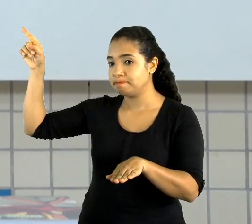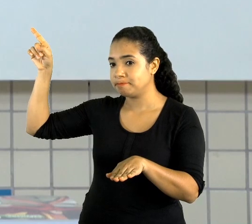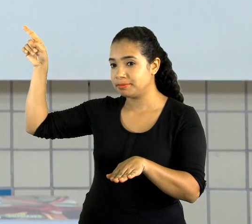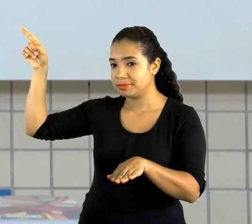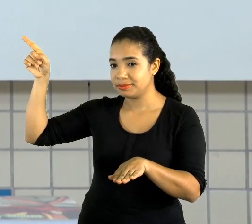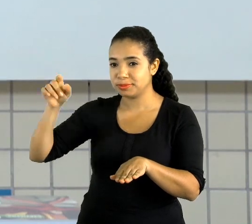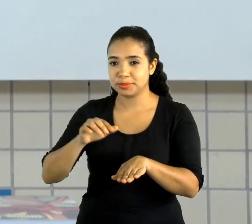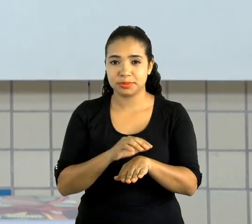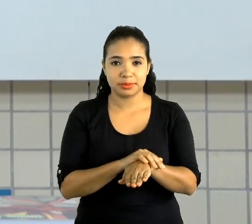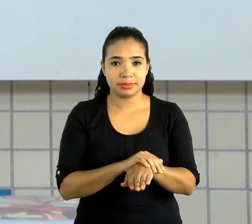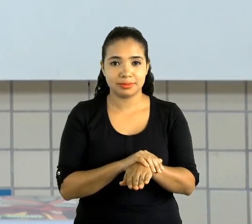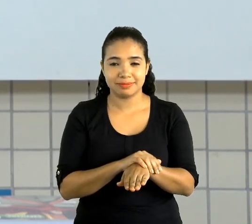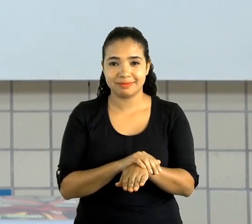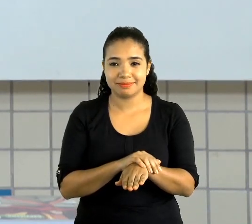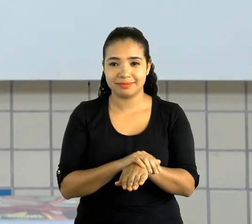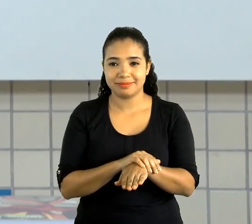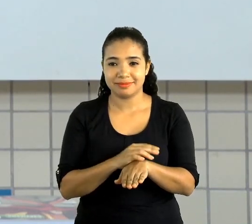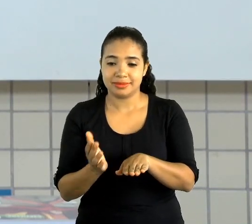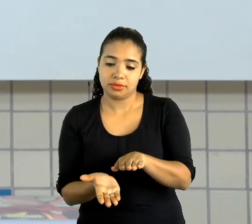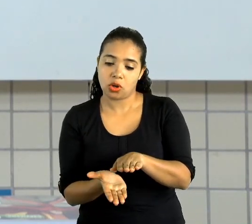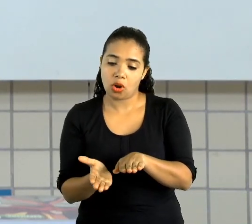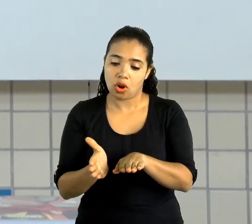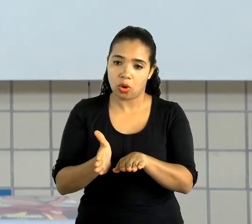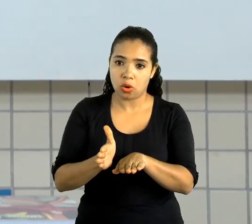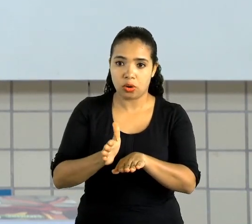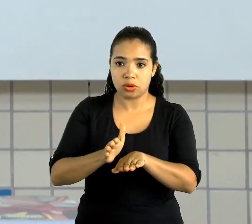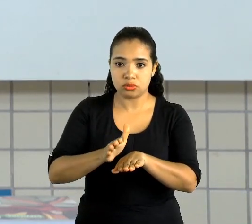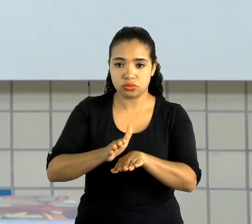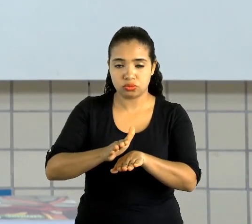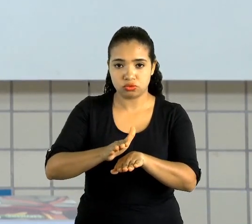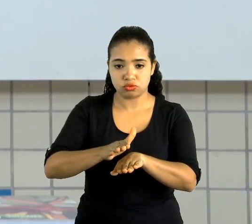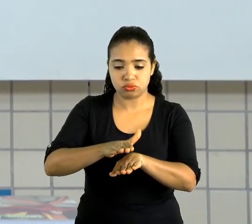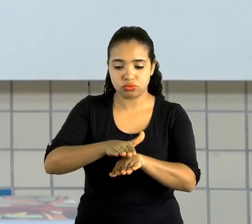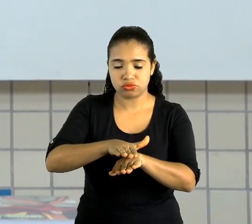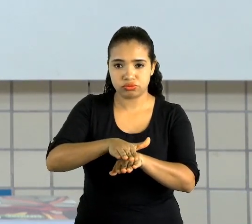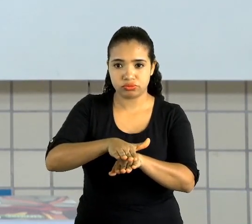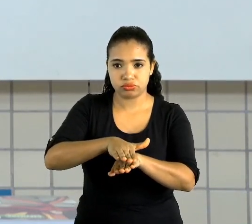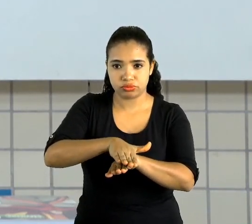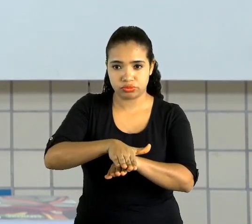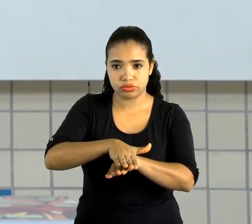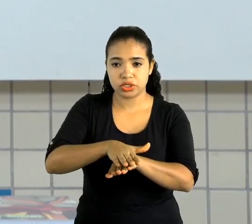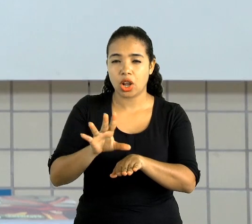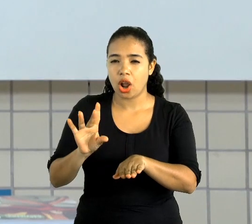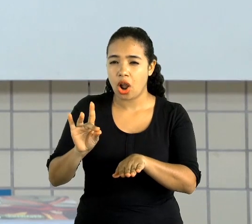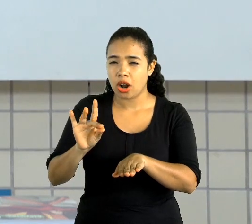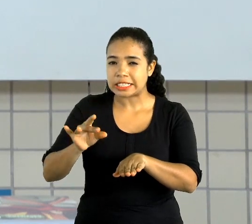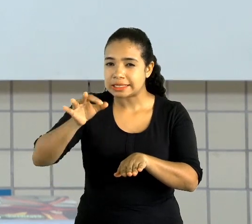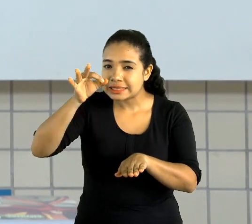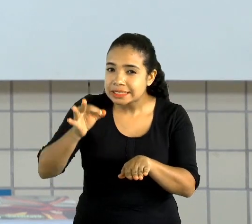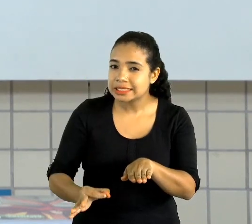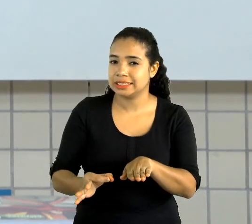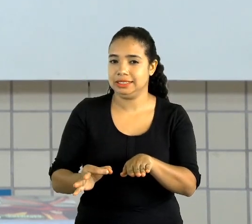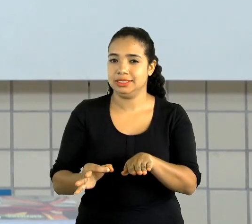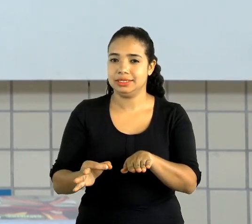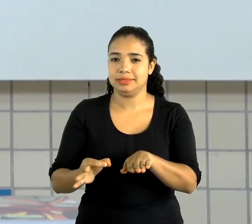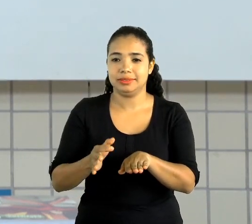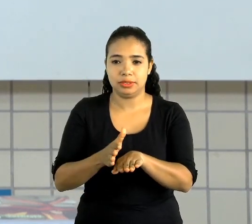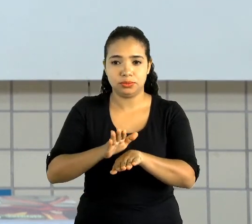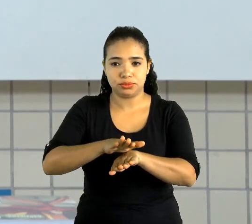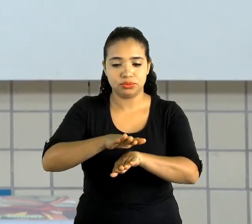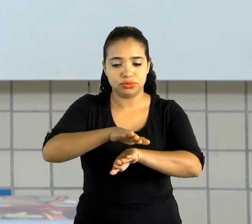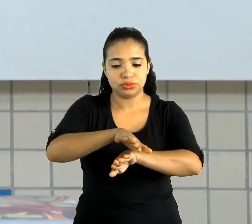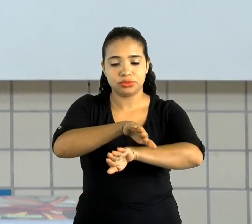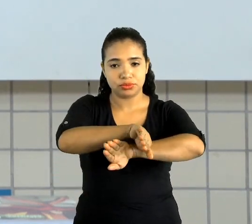E aí, é só vir com o papel, com cuidado, para colar direitinho. Ó,